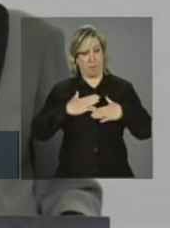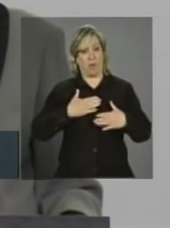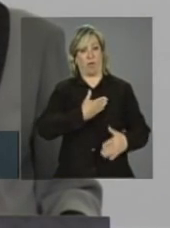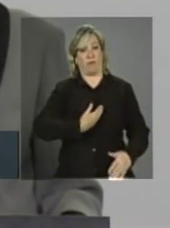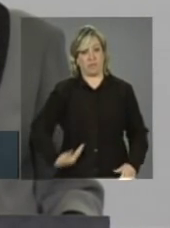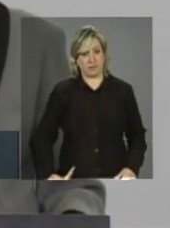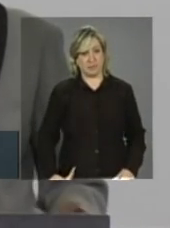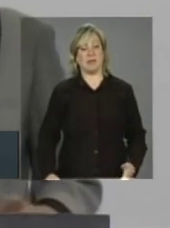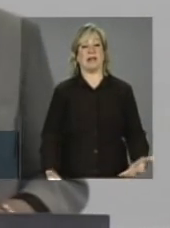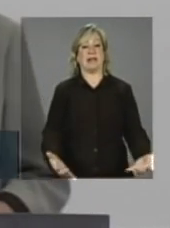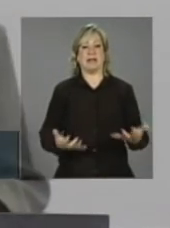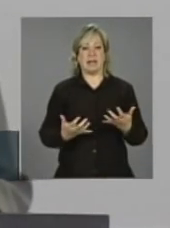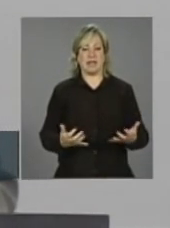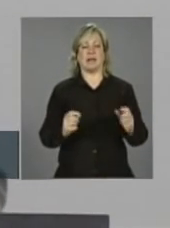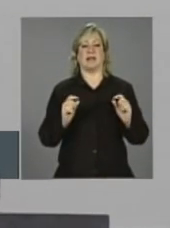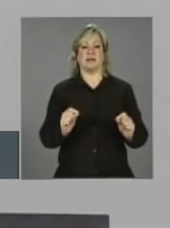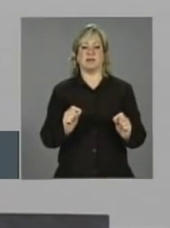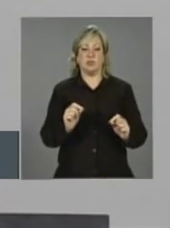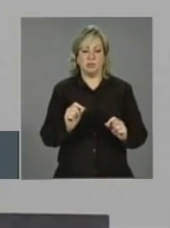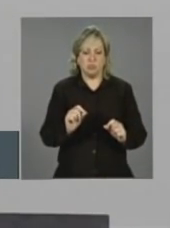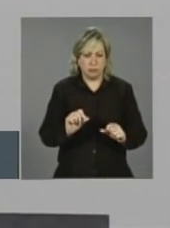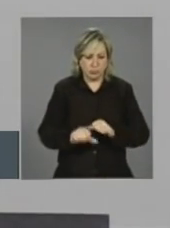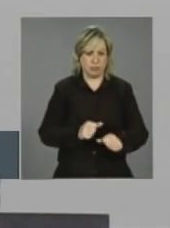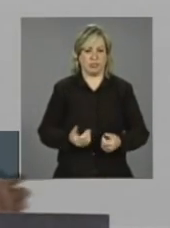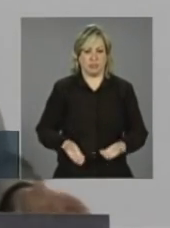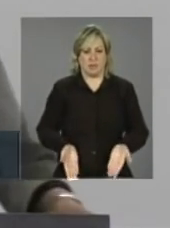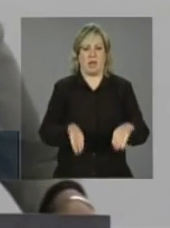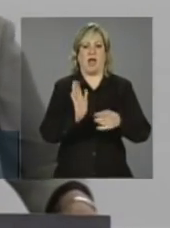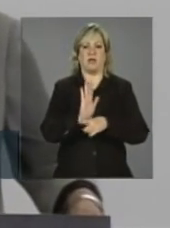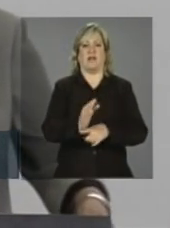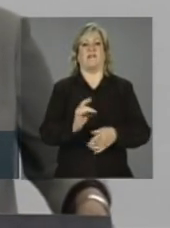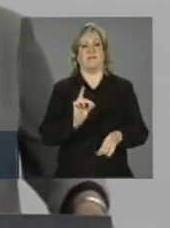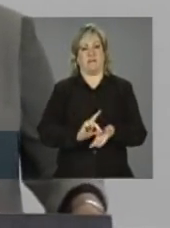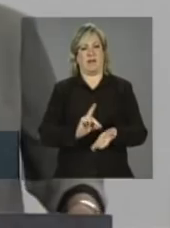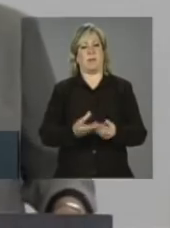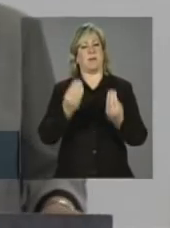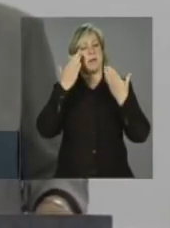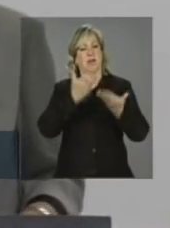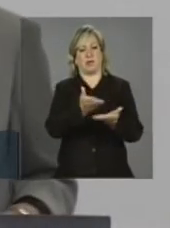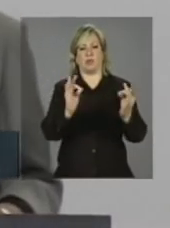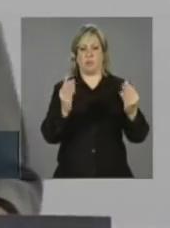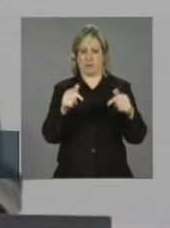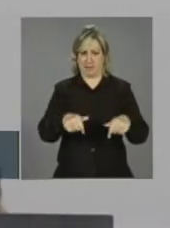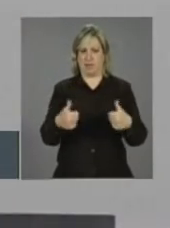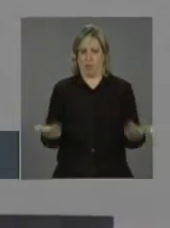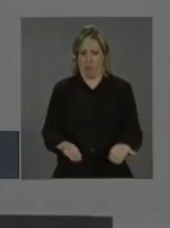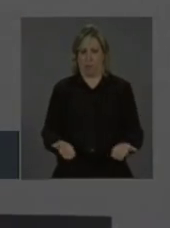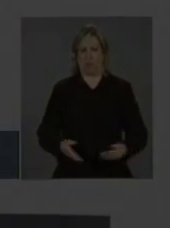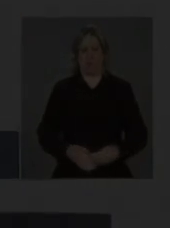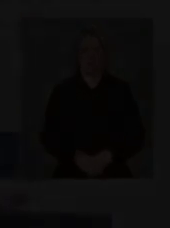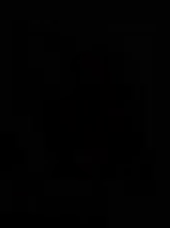governo quer que se transforme em realidade. Muito obrigado a todos aqui presentes. Obrigado.